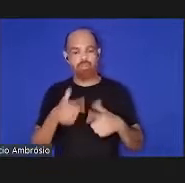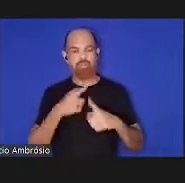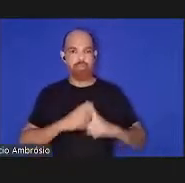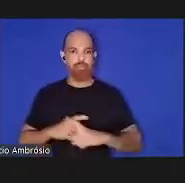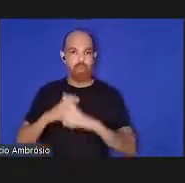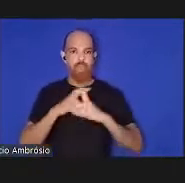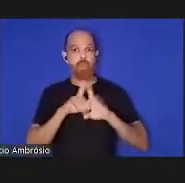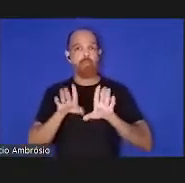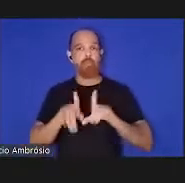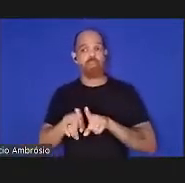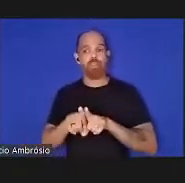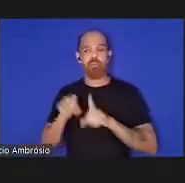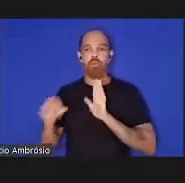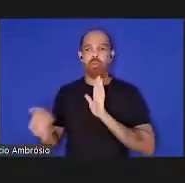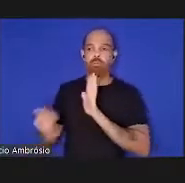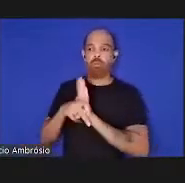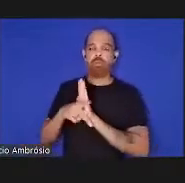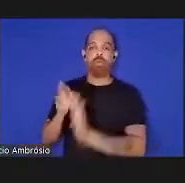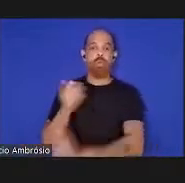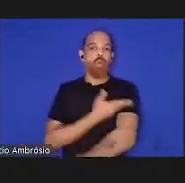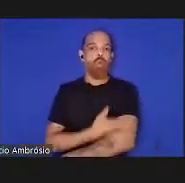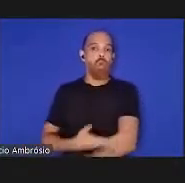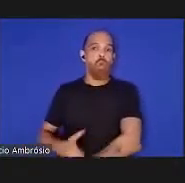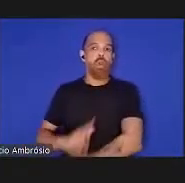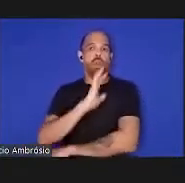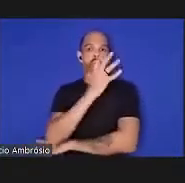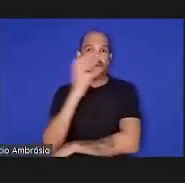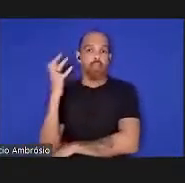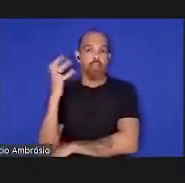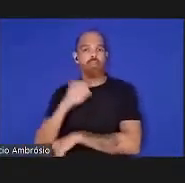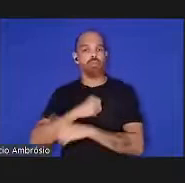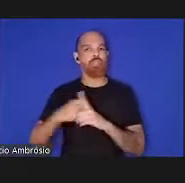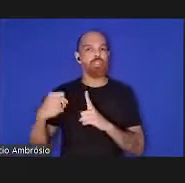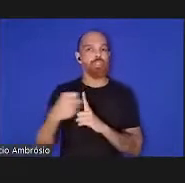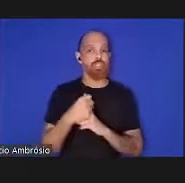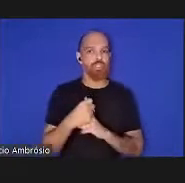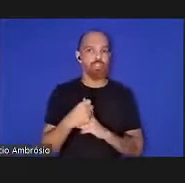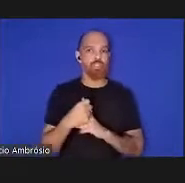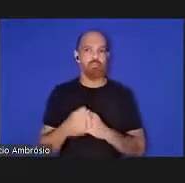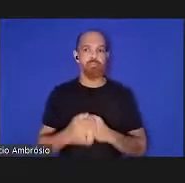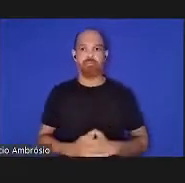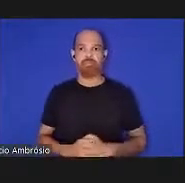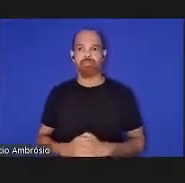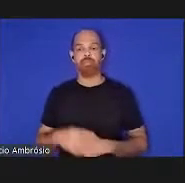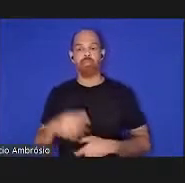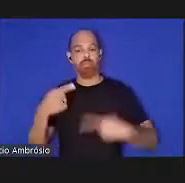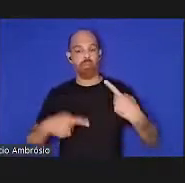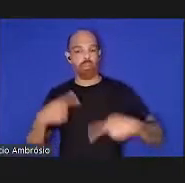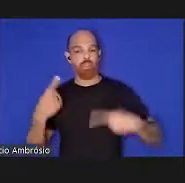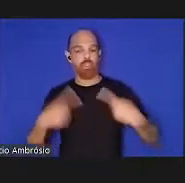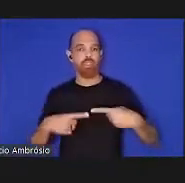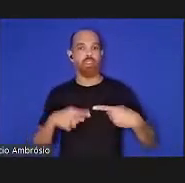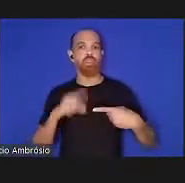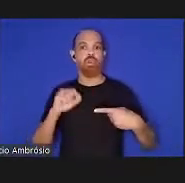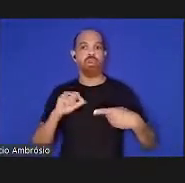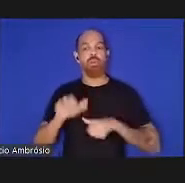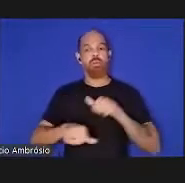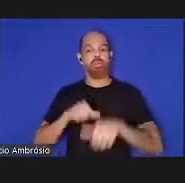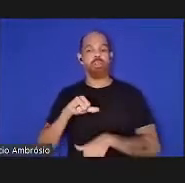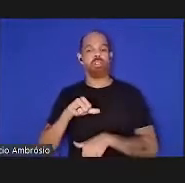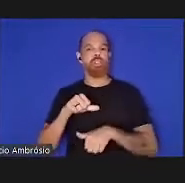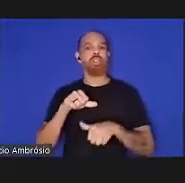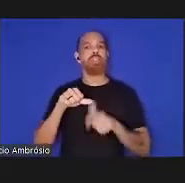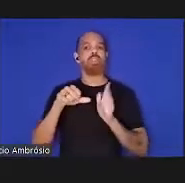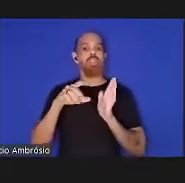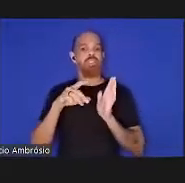determinantes comportamentais ambientais sociais e políticos levando a conceitos de salutogénese